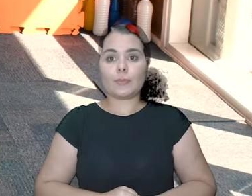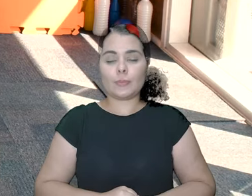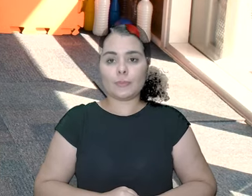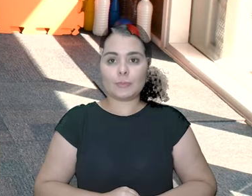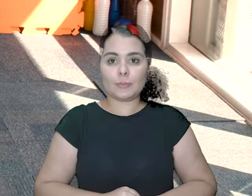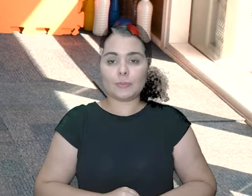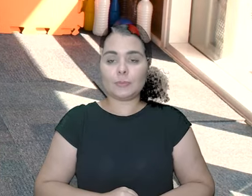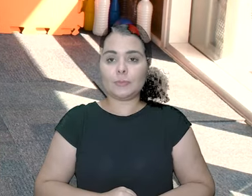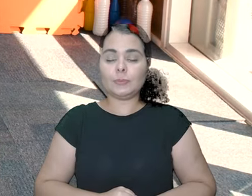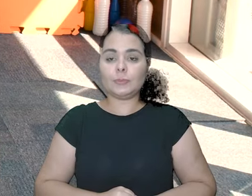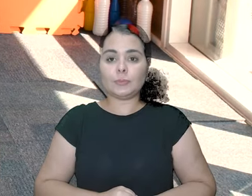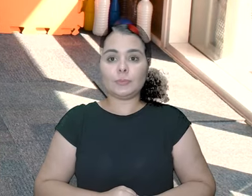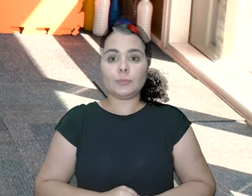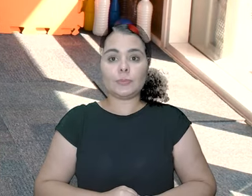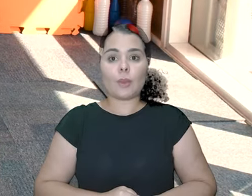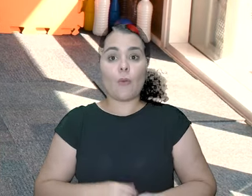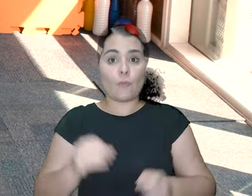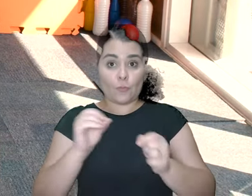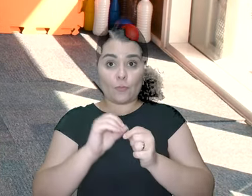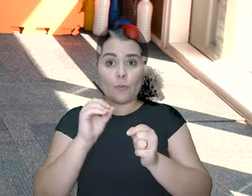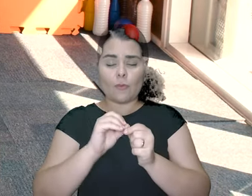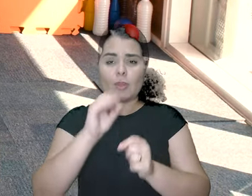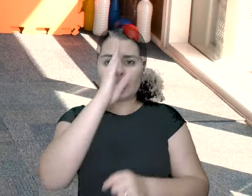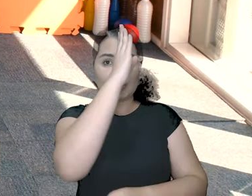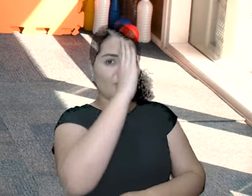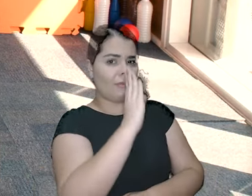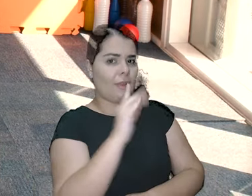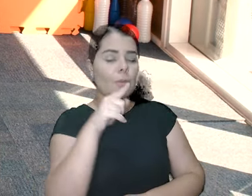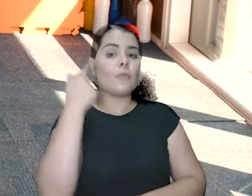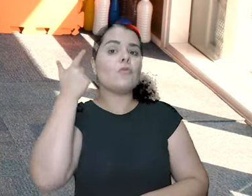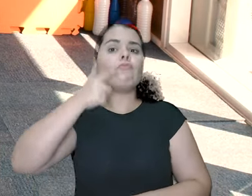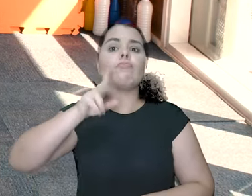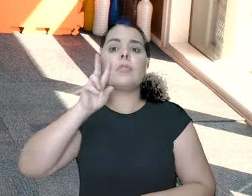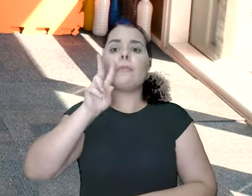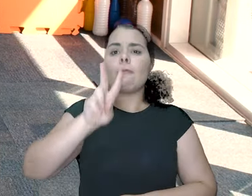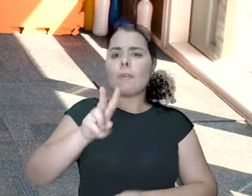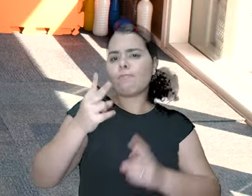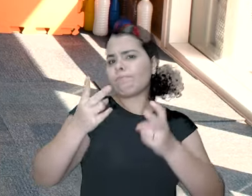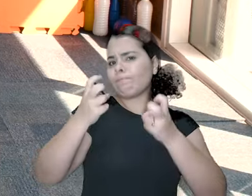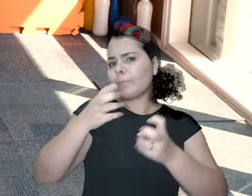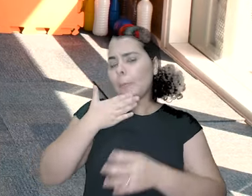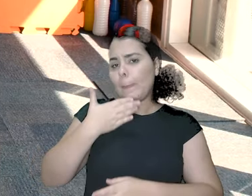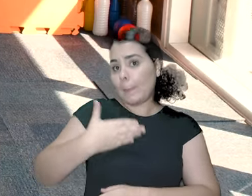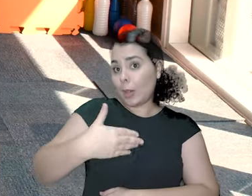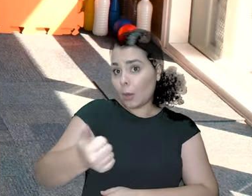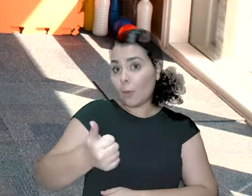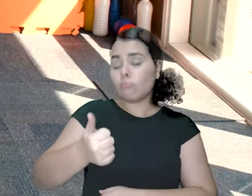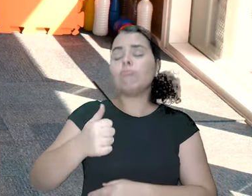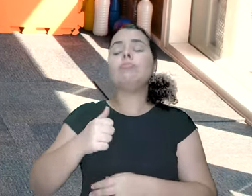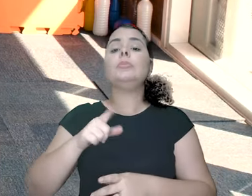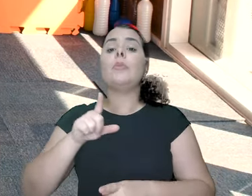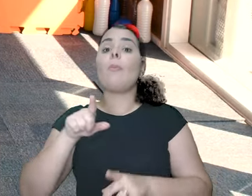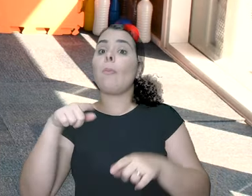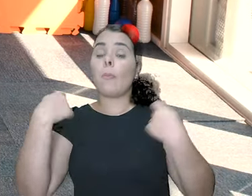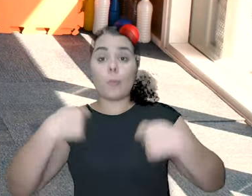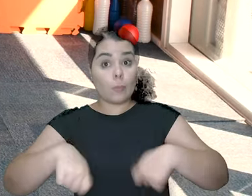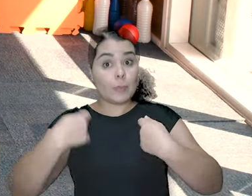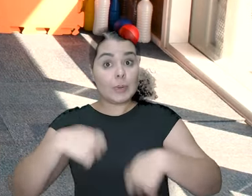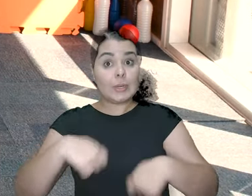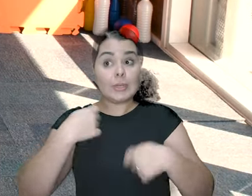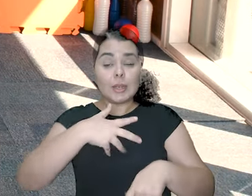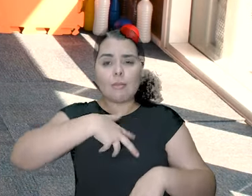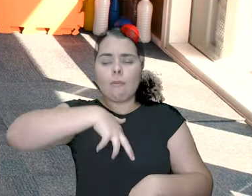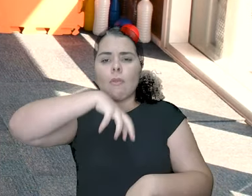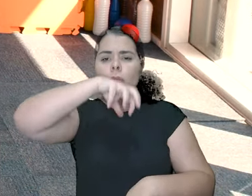Eleva o joelho. Eu vou fazer de lado para você ver o meu ombro. Mantenha a